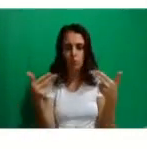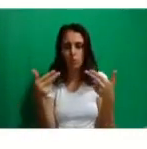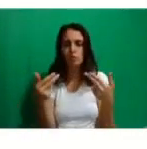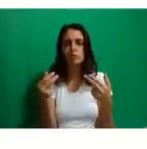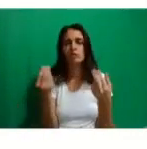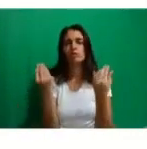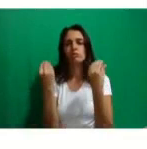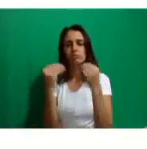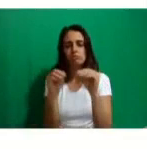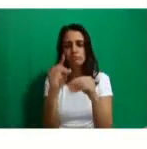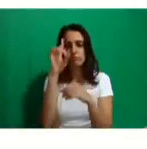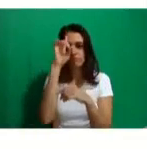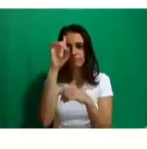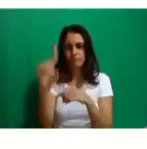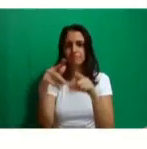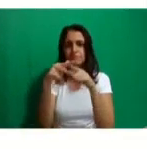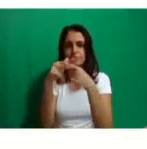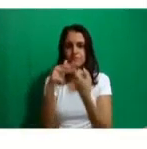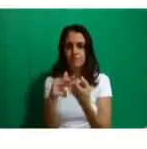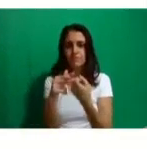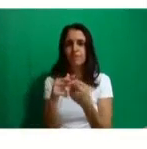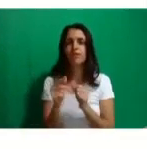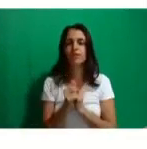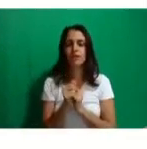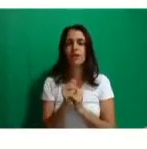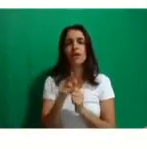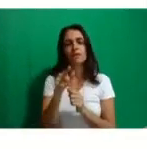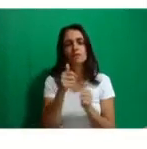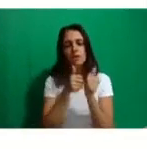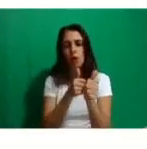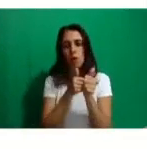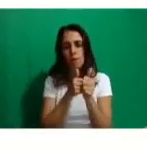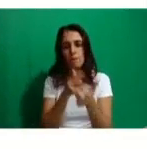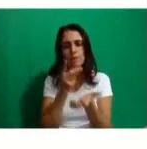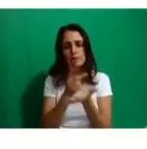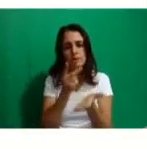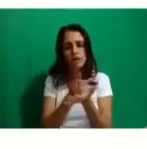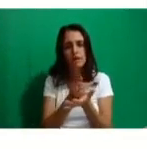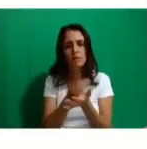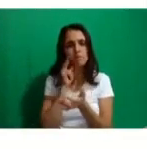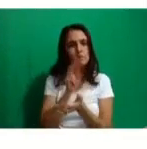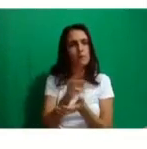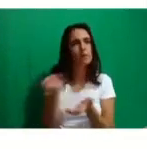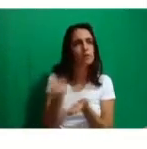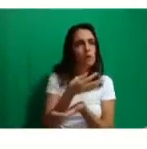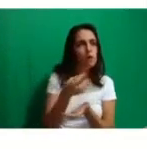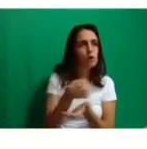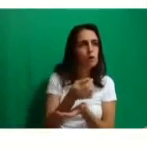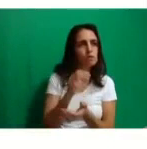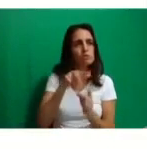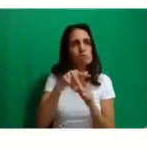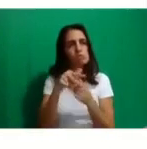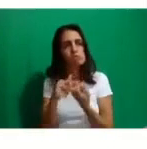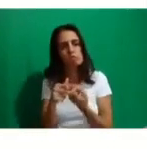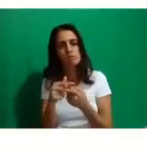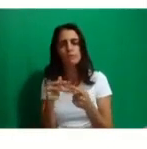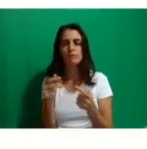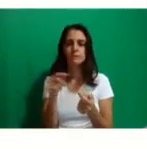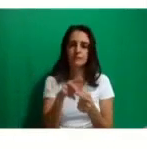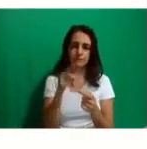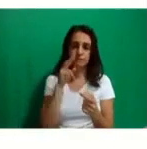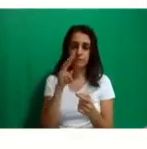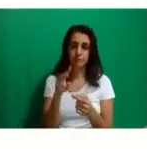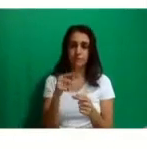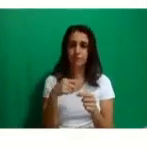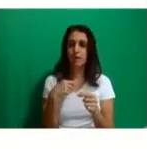a data da retificação. E aí vocês vão acompanhando qual é o documento mais novo. A gente espera que essas retificações não precisem ser